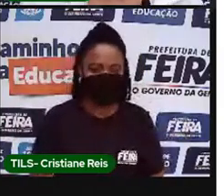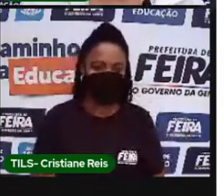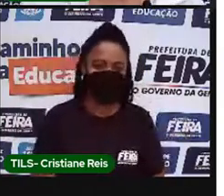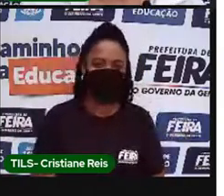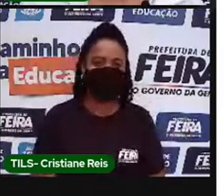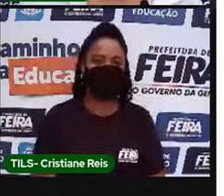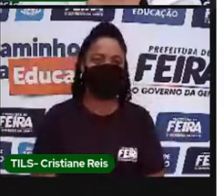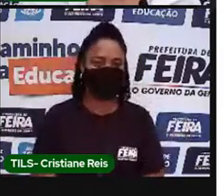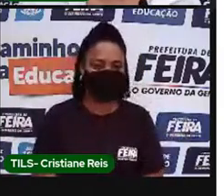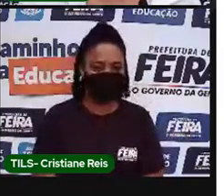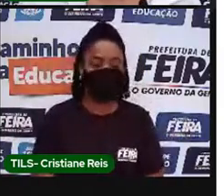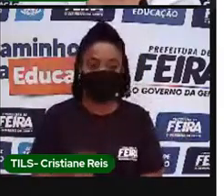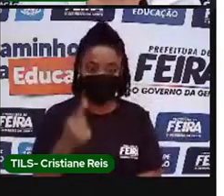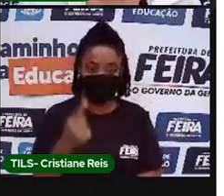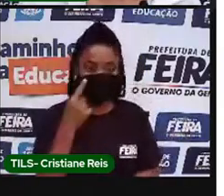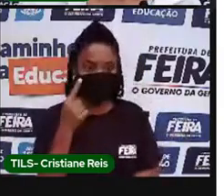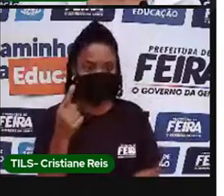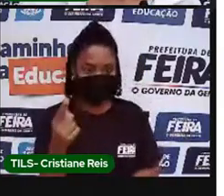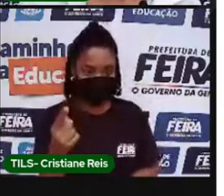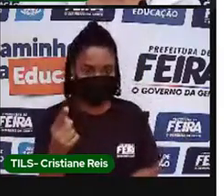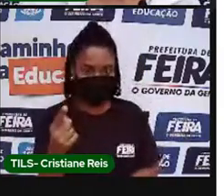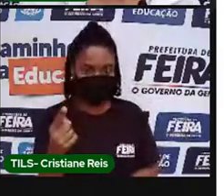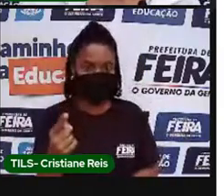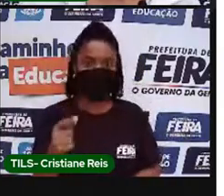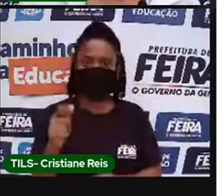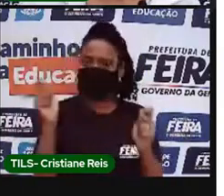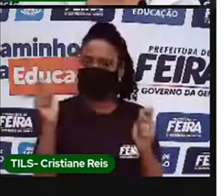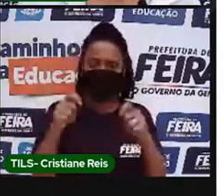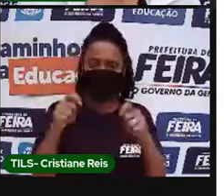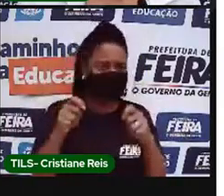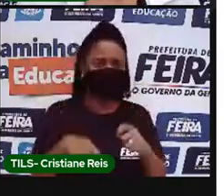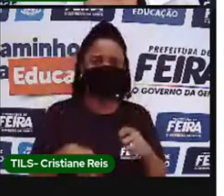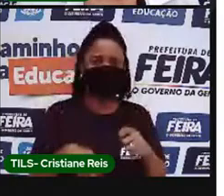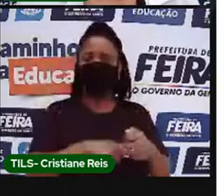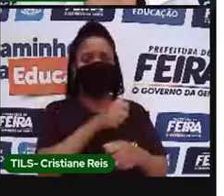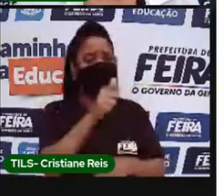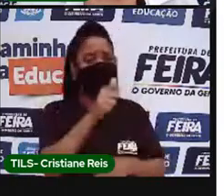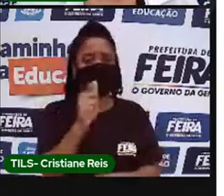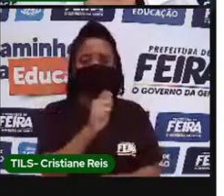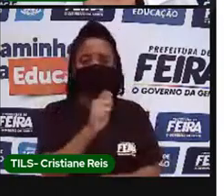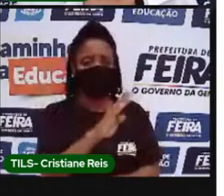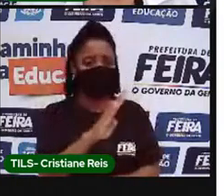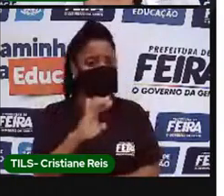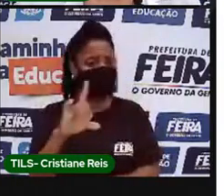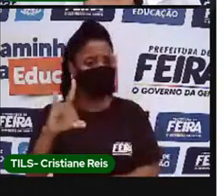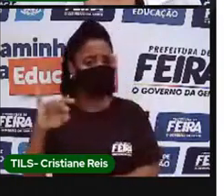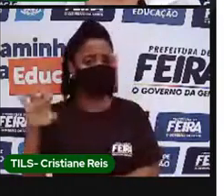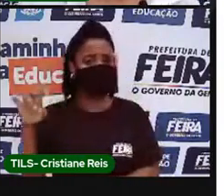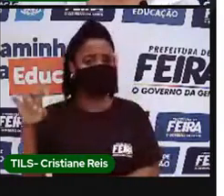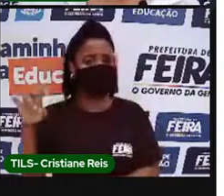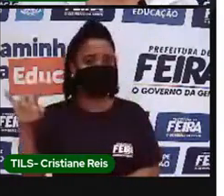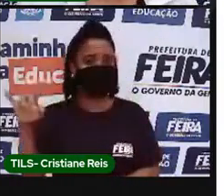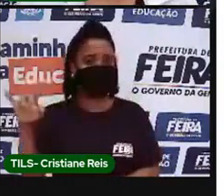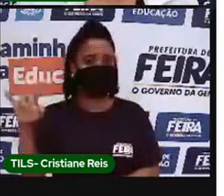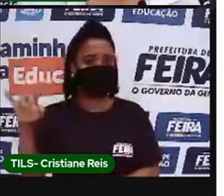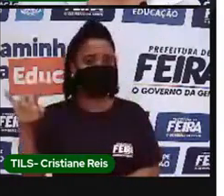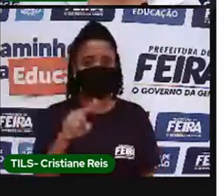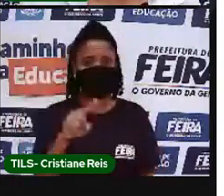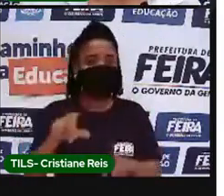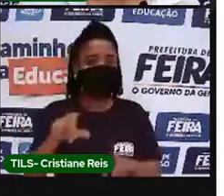Vejam que é possível de A a Z. Vocês explorarem, contemplarem,